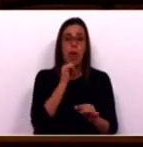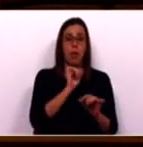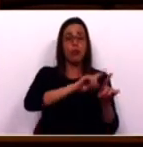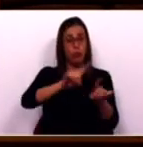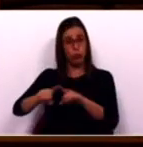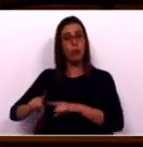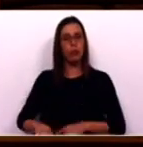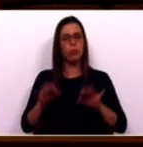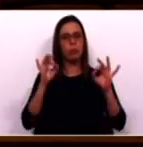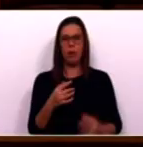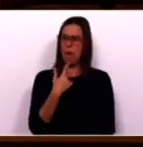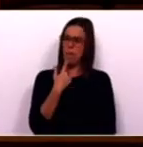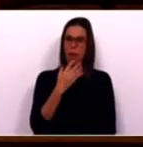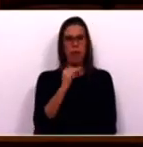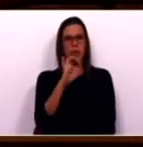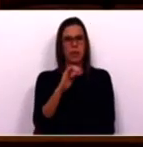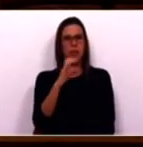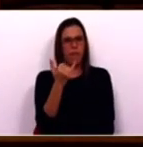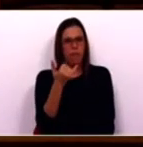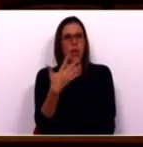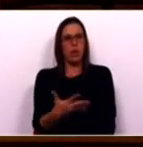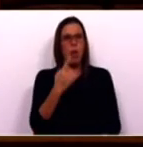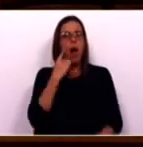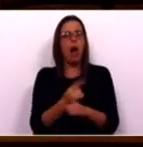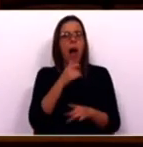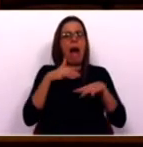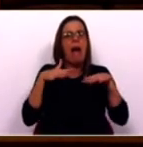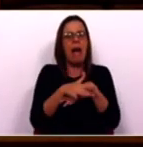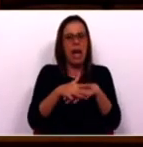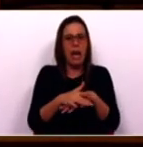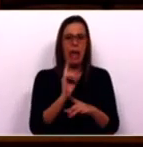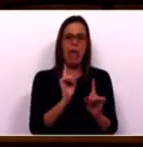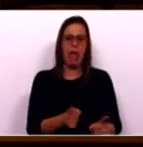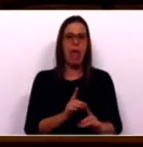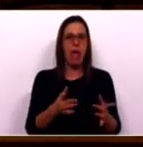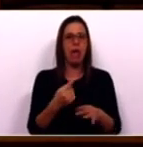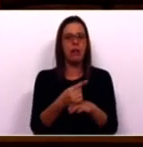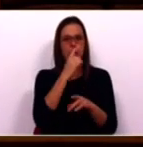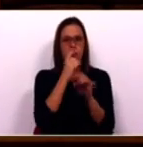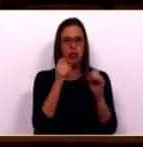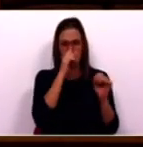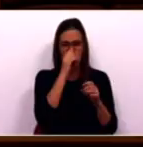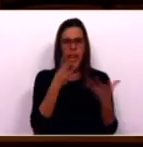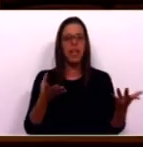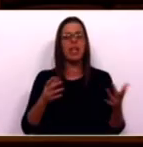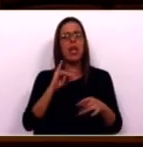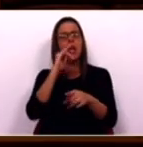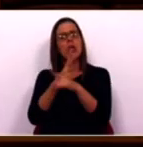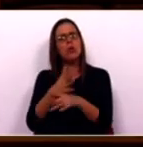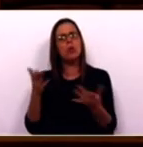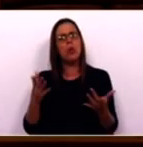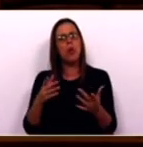água. Em pleno século XXI continuamos a usar água da rede em massa para regar jardins e outras